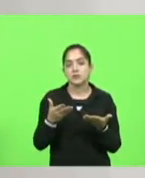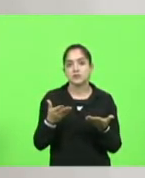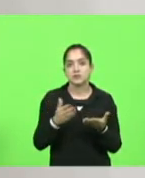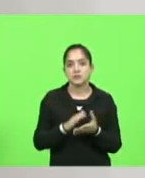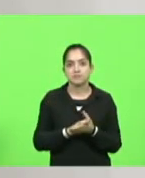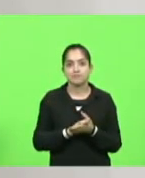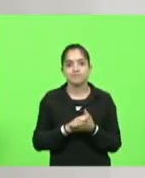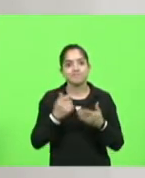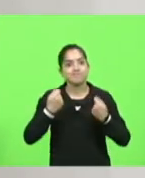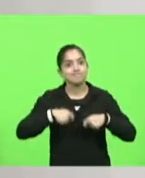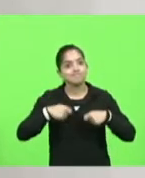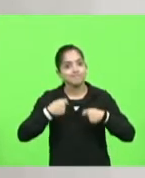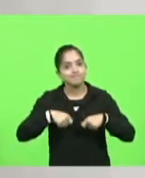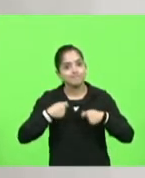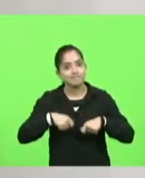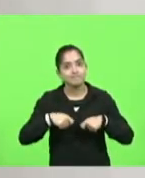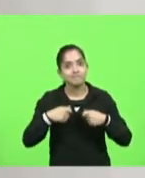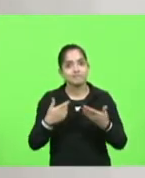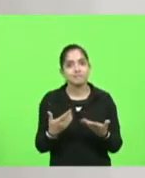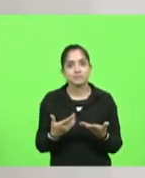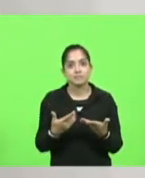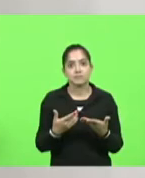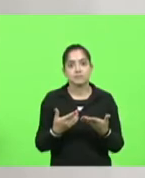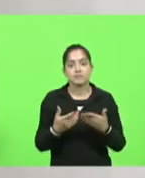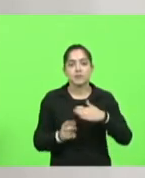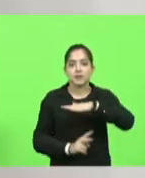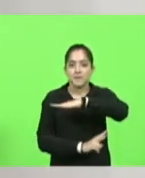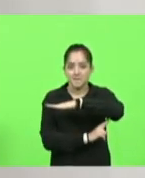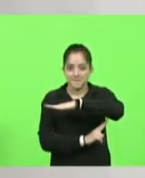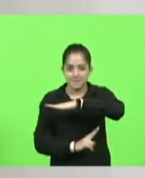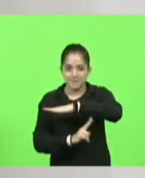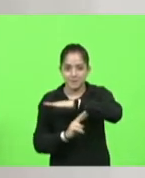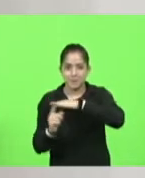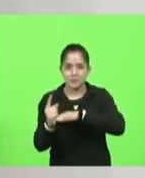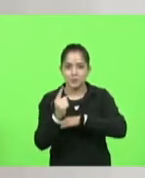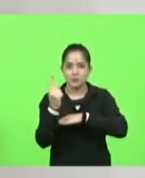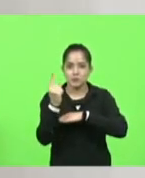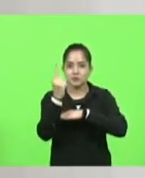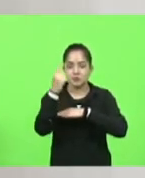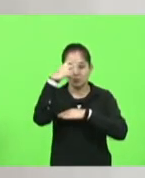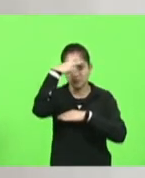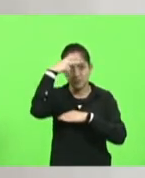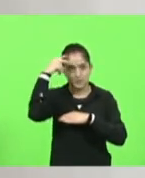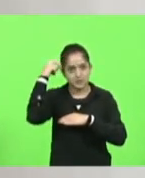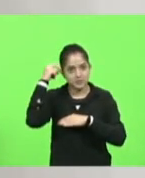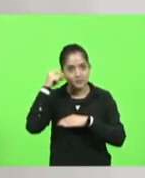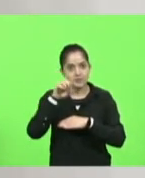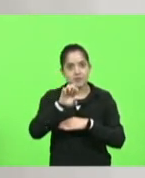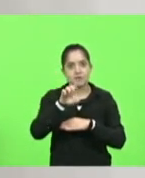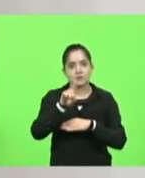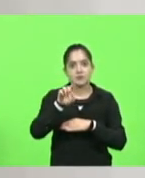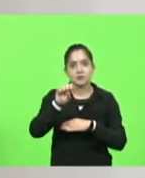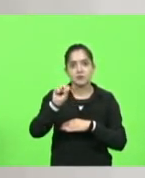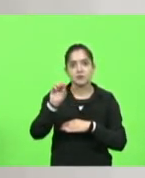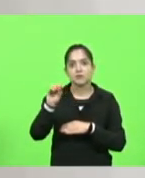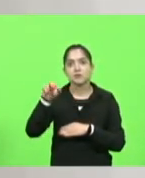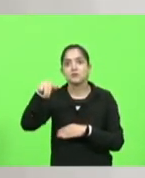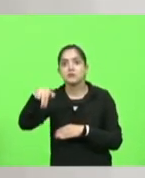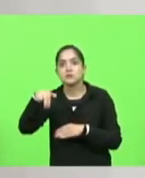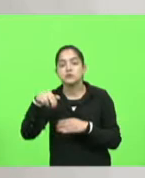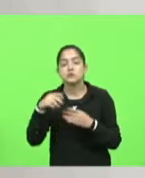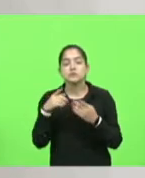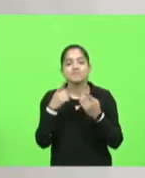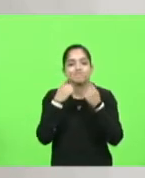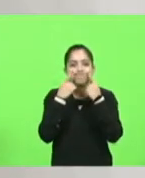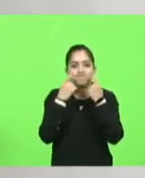enxerga na nossa pequenina ponte alta cidade do prefeito Edson ele me fez chorar na minha mesa